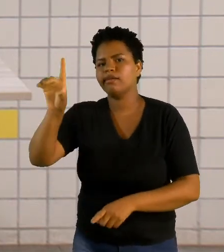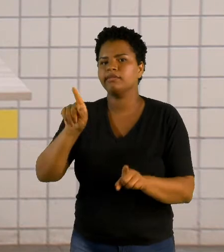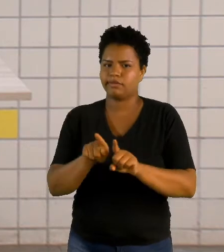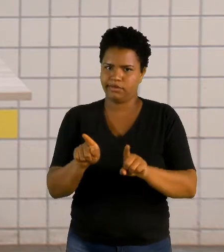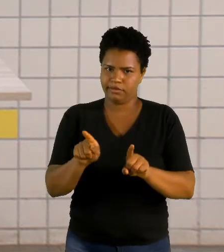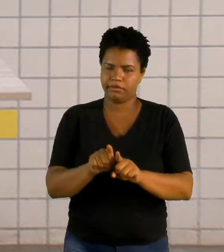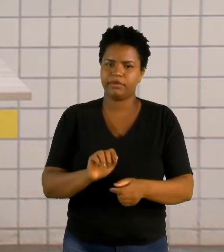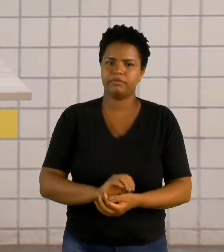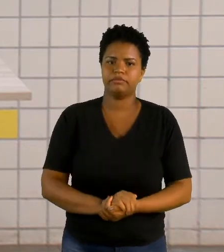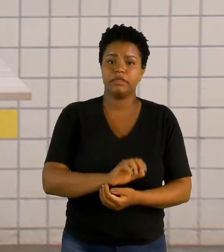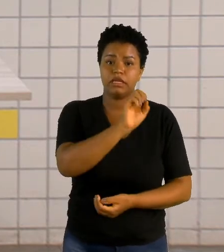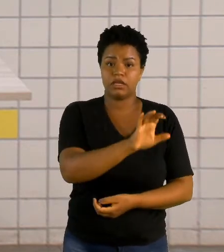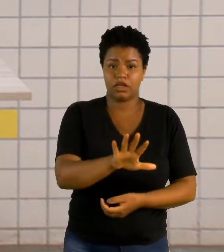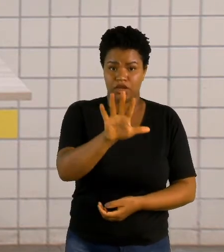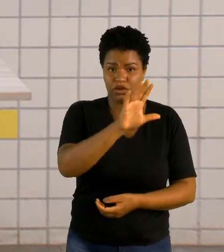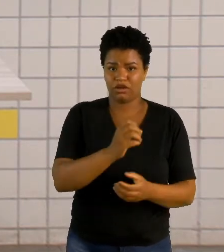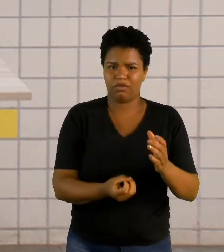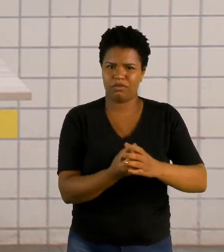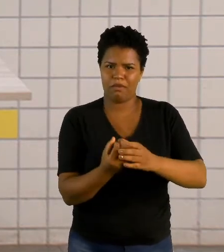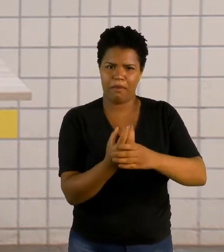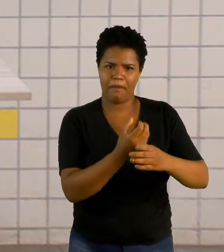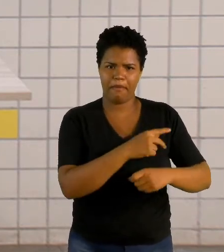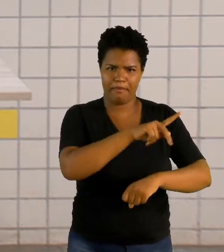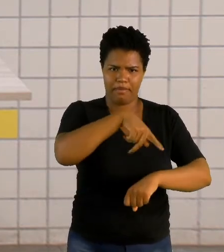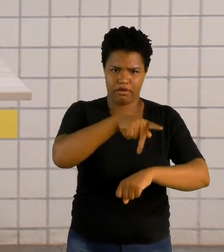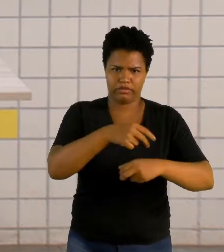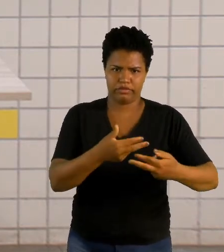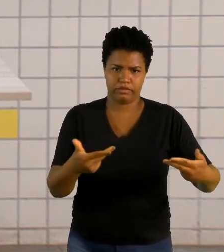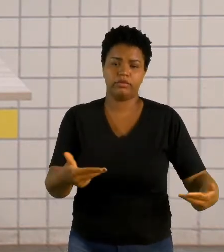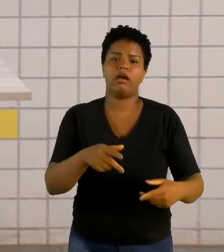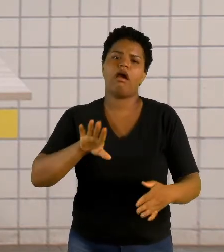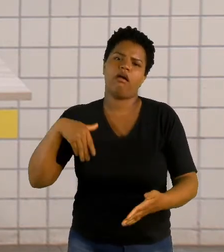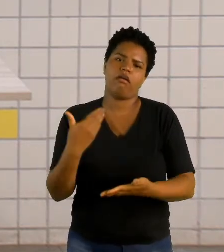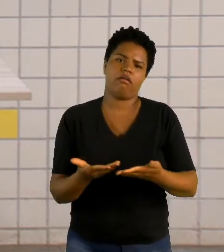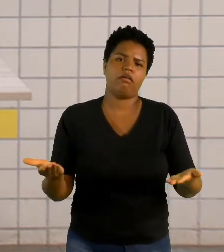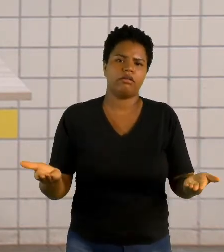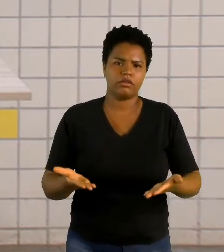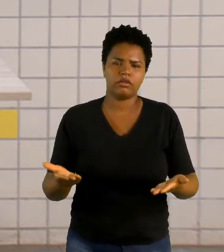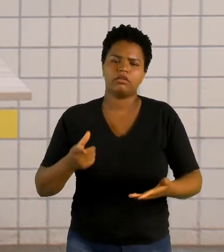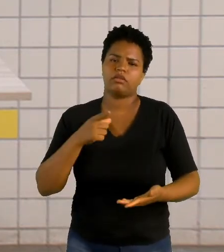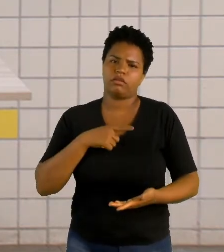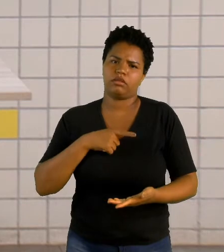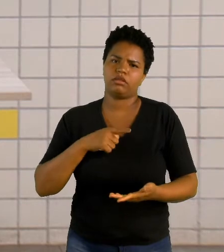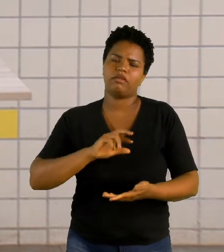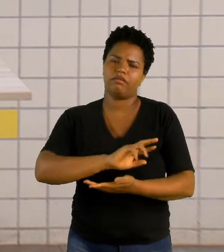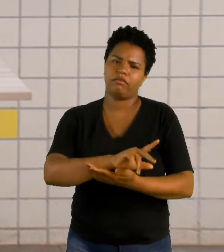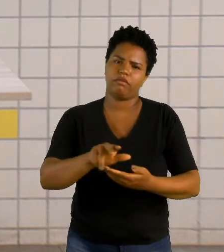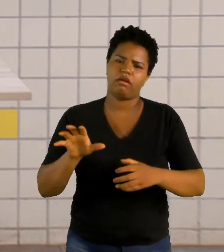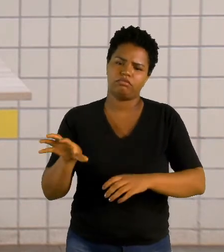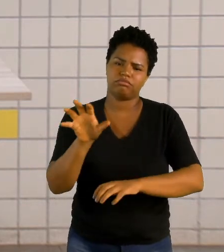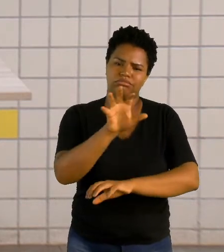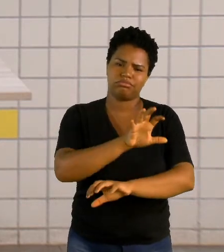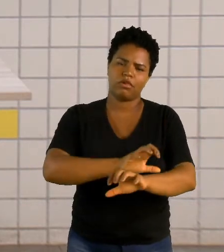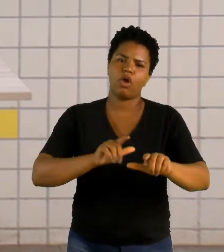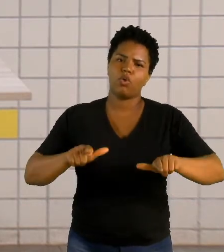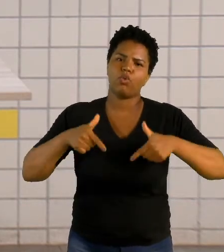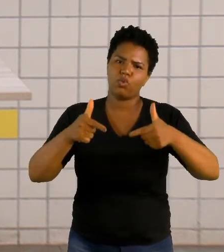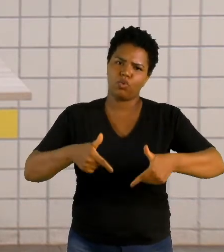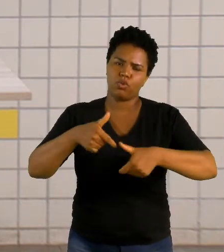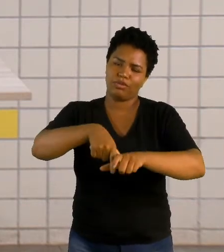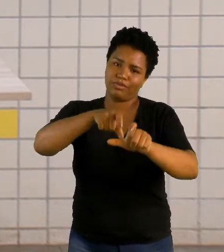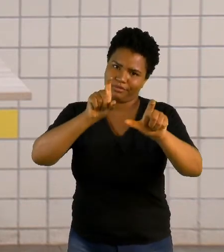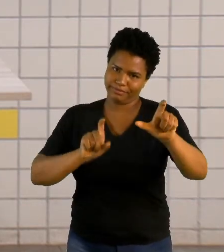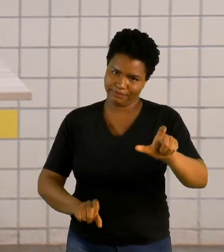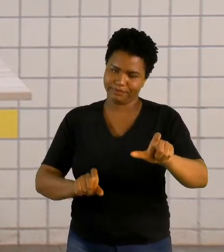na Europa surgiram diversos países e até hoje existem várias regiões que lutam pela sua